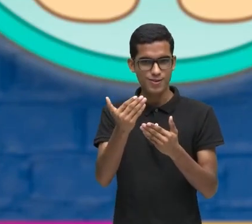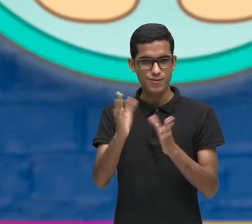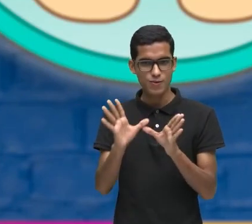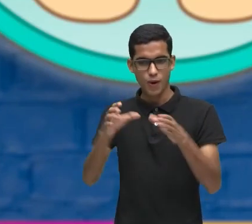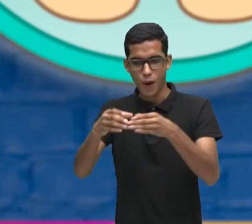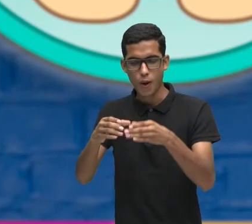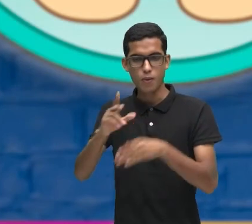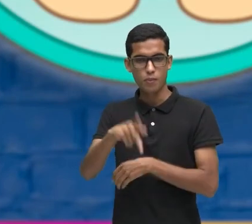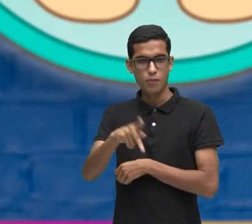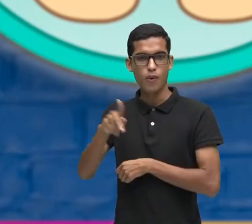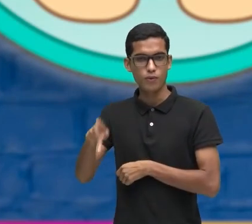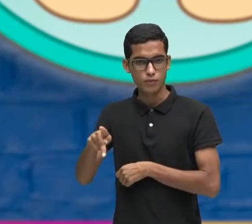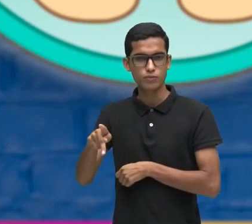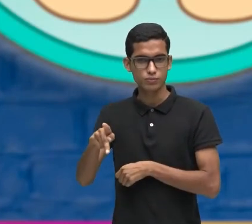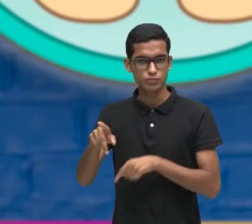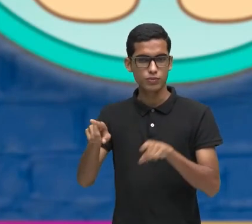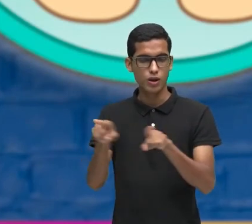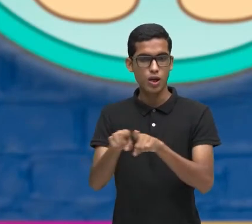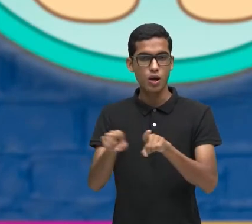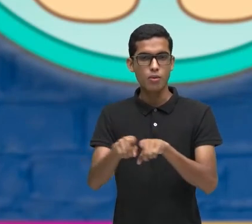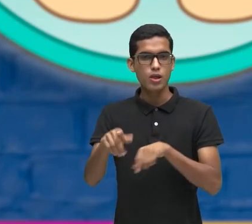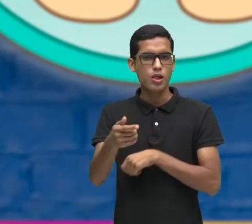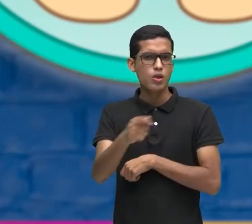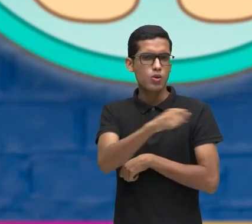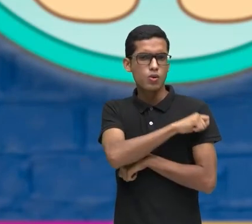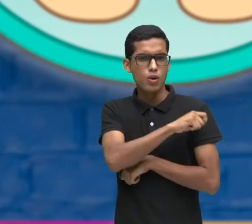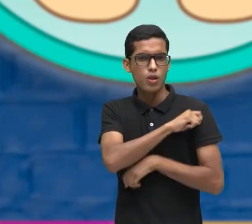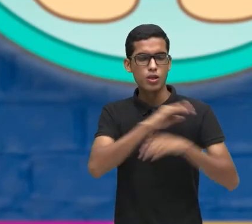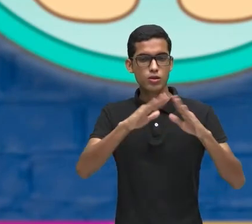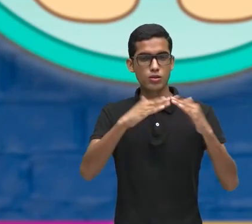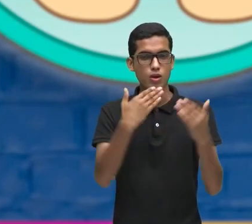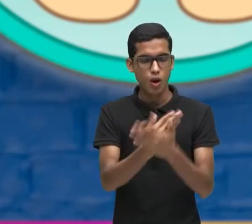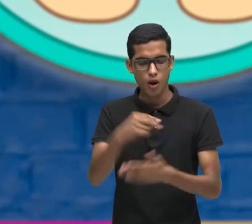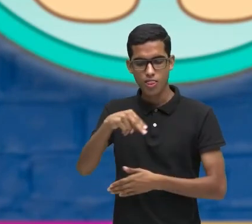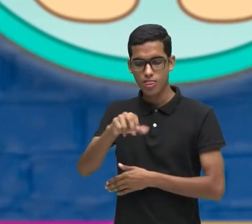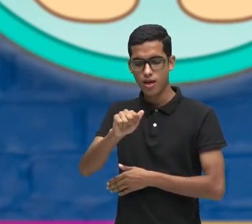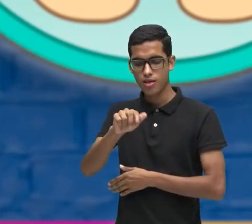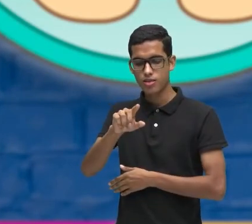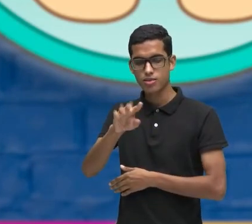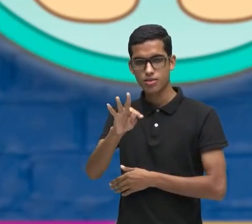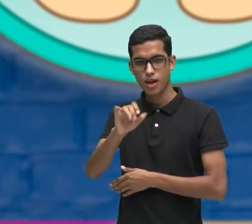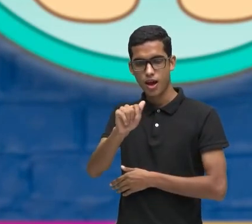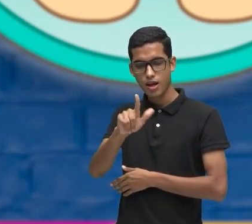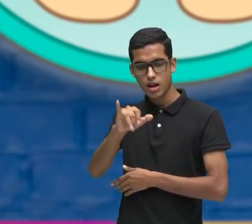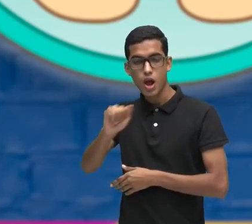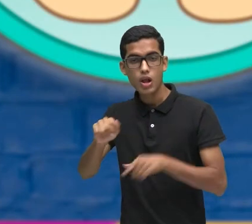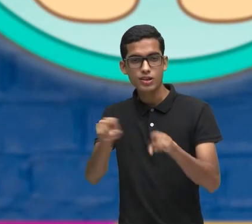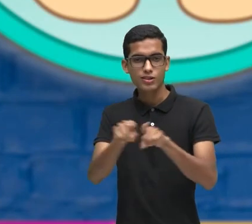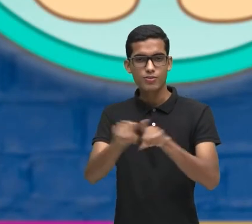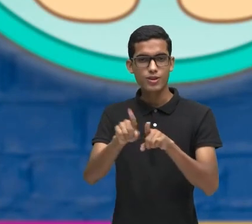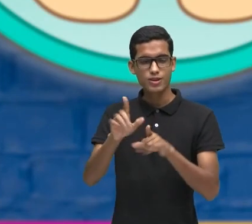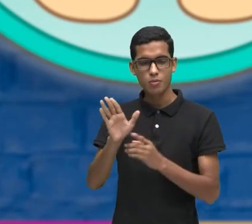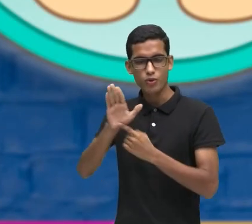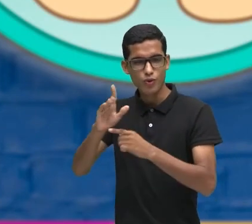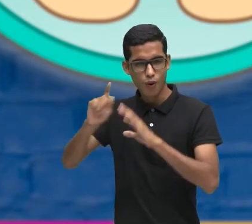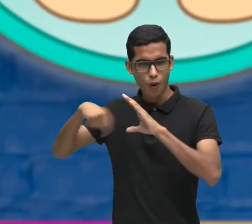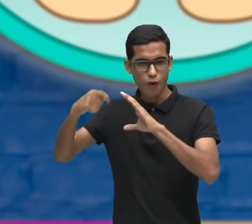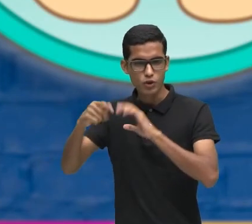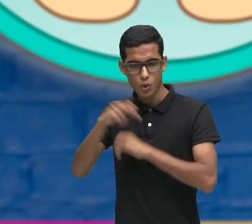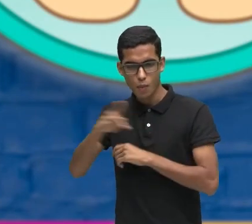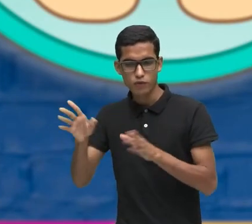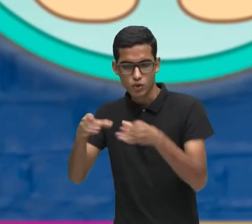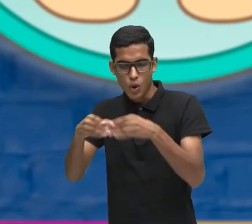o corpo docente, discente da escola Natália Uchoa Que foram esses professores e esses alunos Que